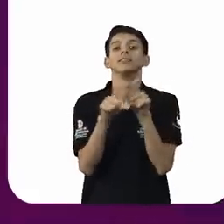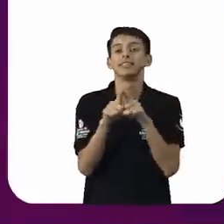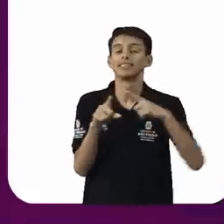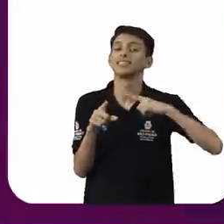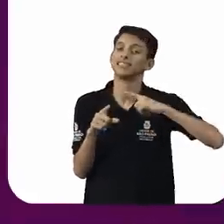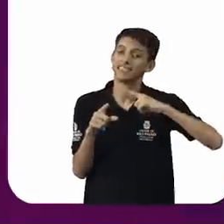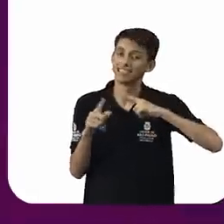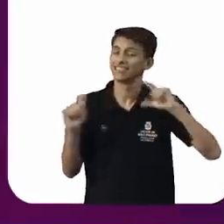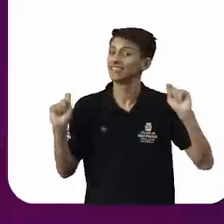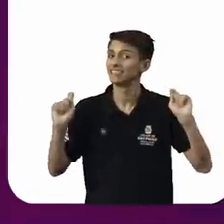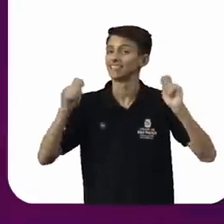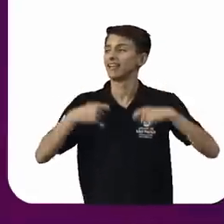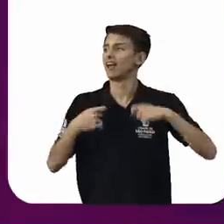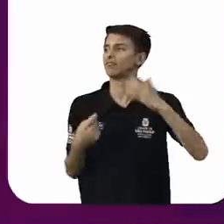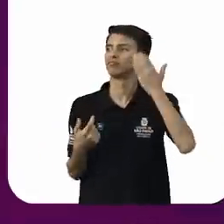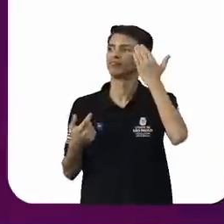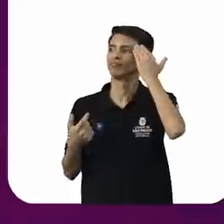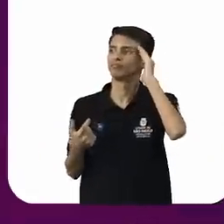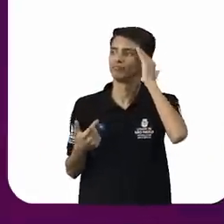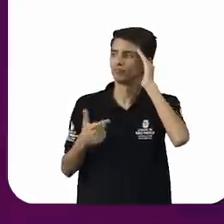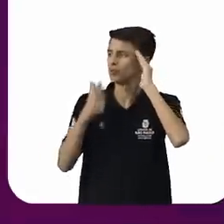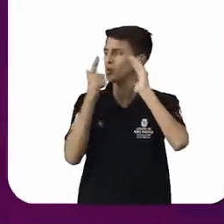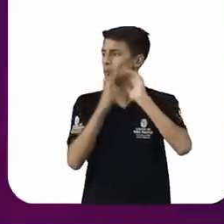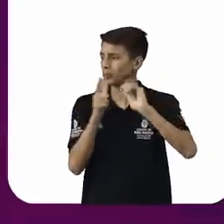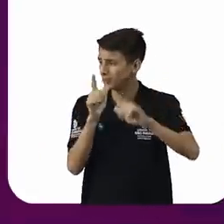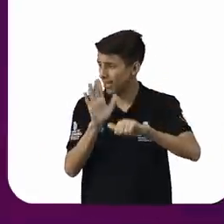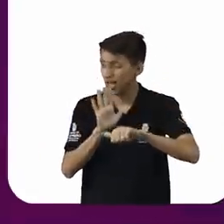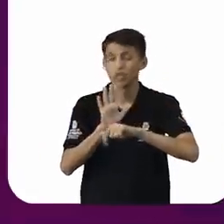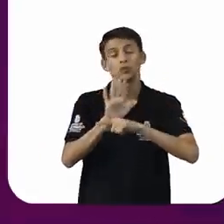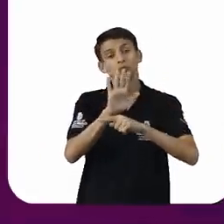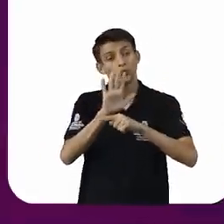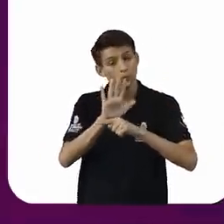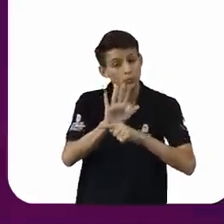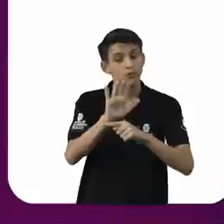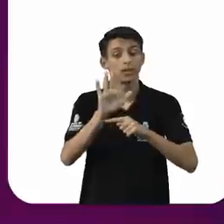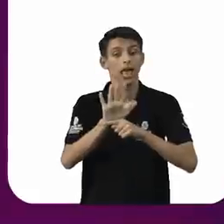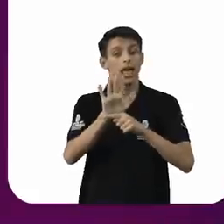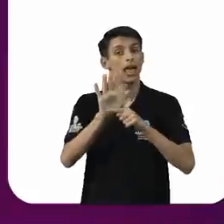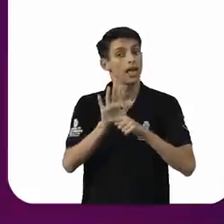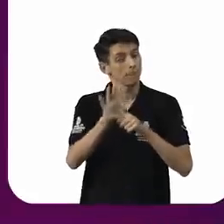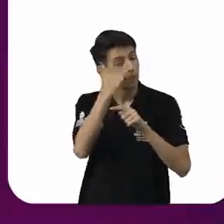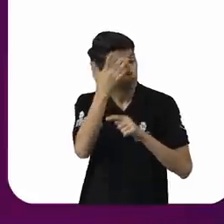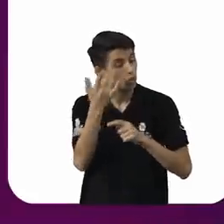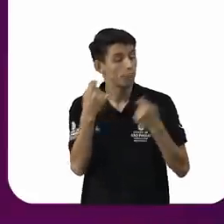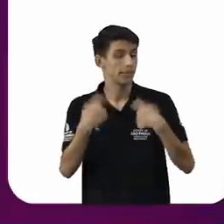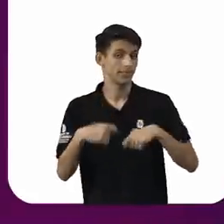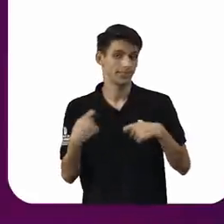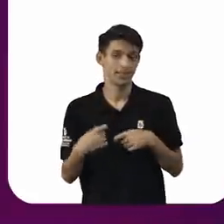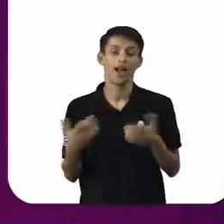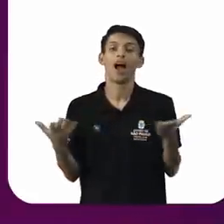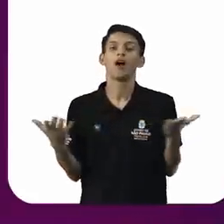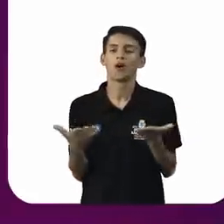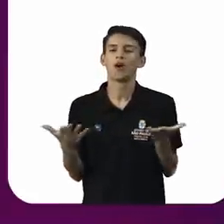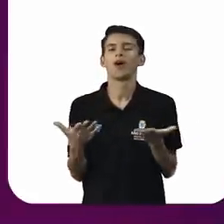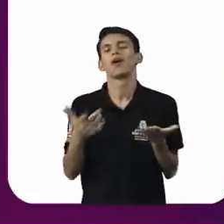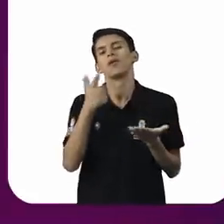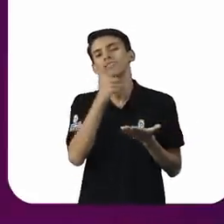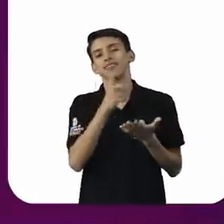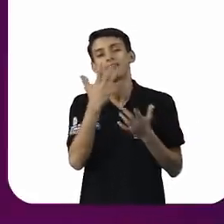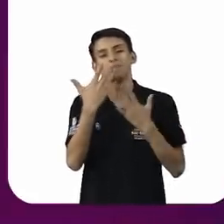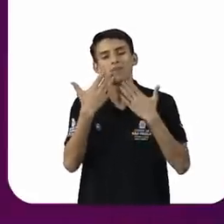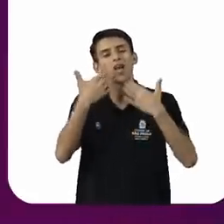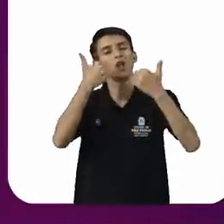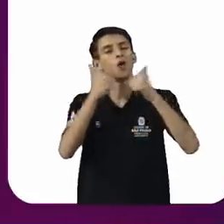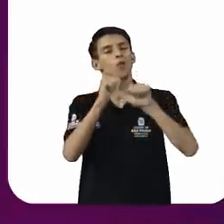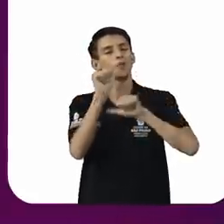eles de ajudar alguém que precise de um auxílio e de se colocar melhor no mundo não só na área